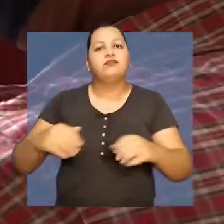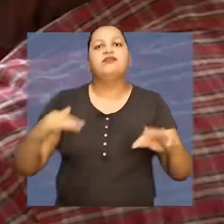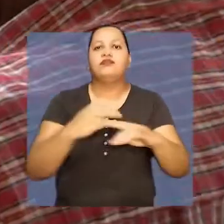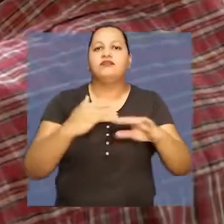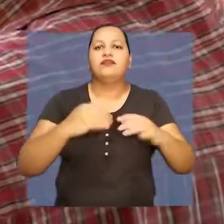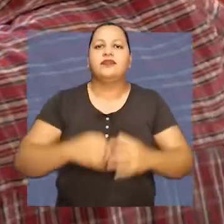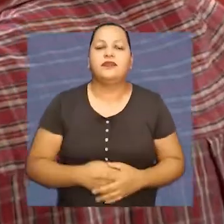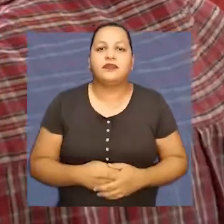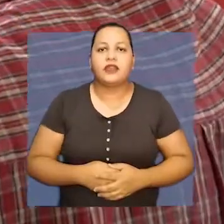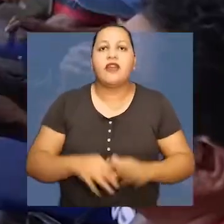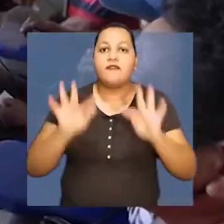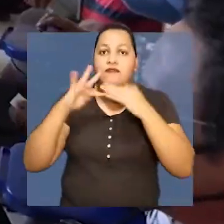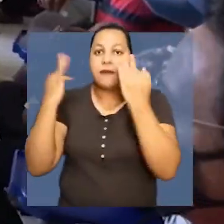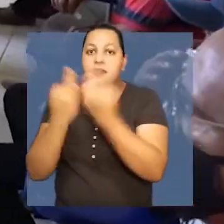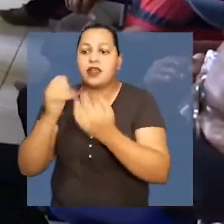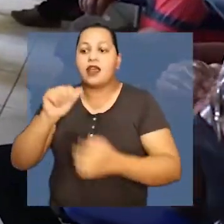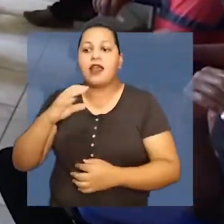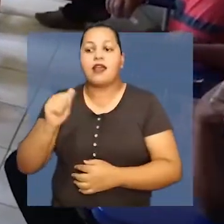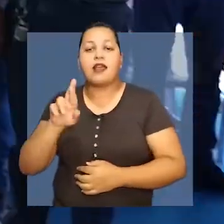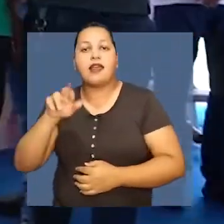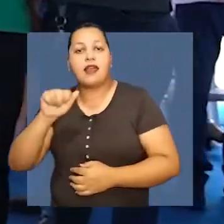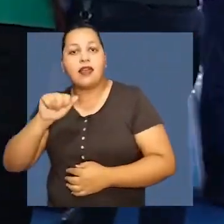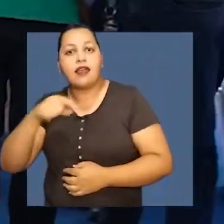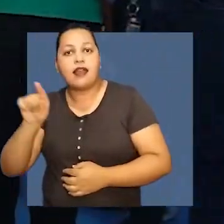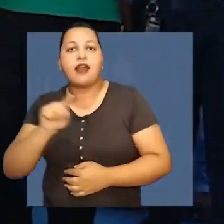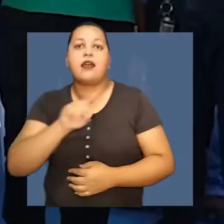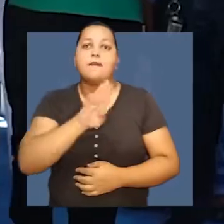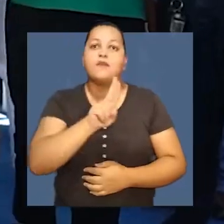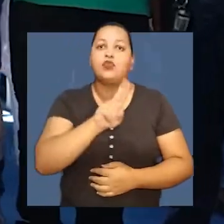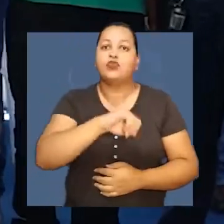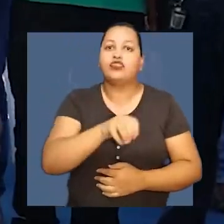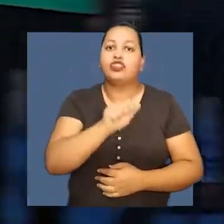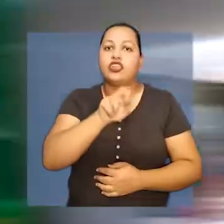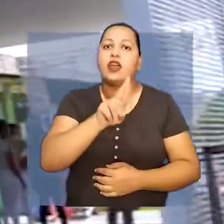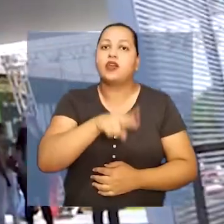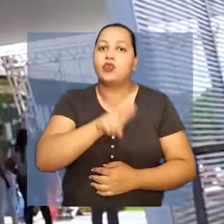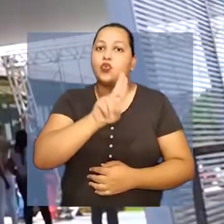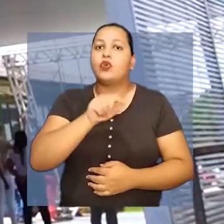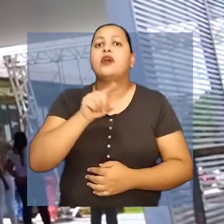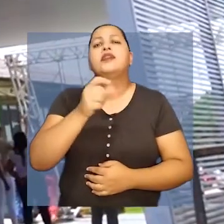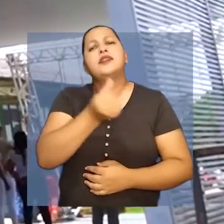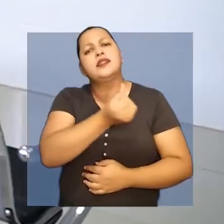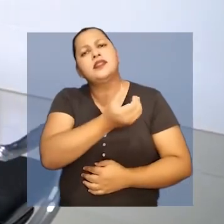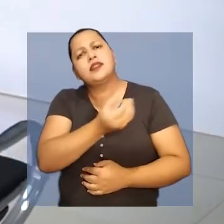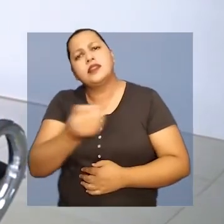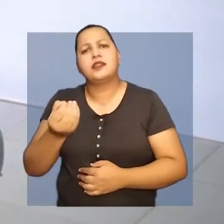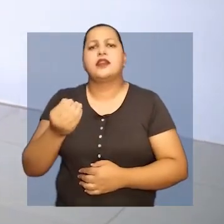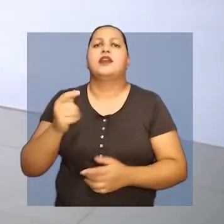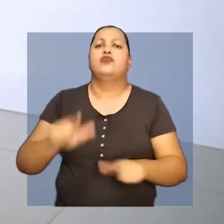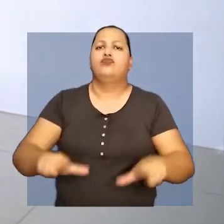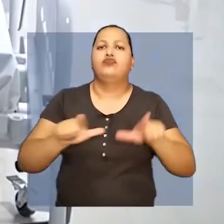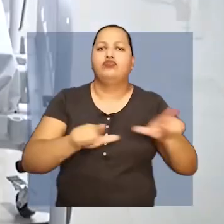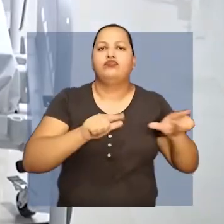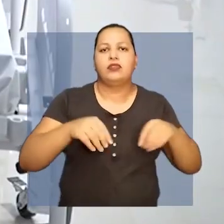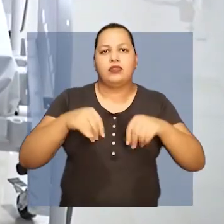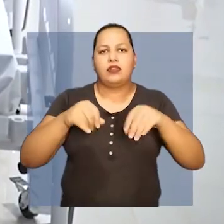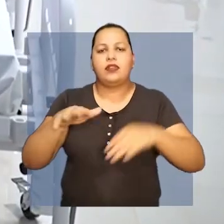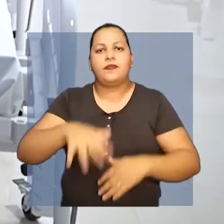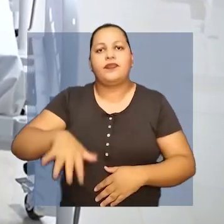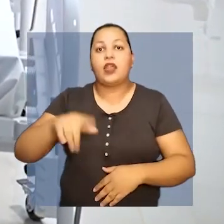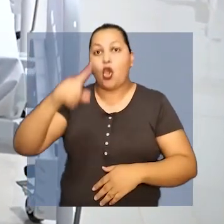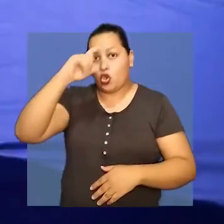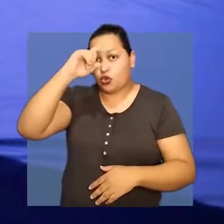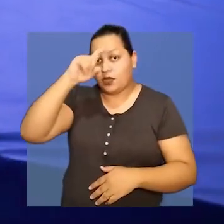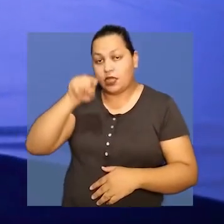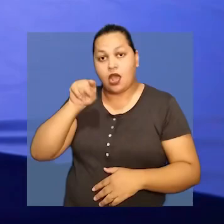Famílias do Acarai de Bujaru receberam mais de 600 títulos de terra. O Hospital Municipal de Ourilândia do Norte foi entregue